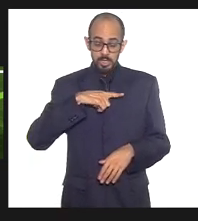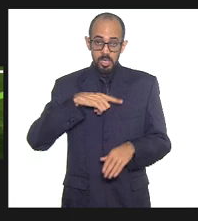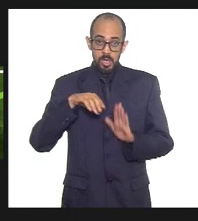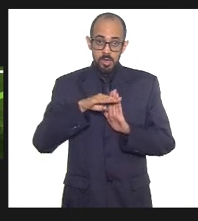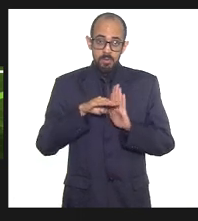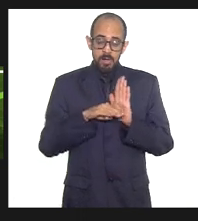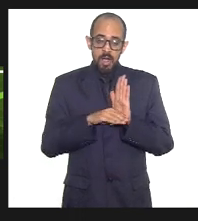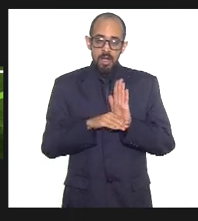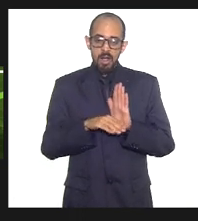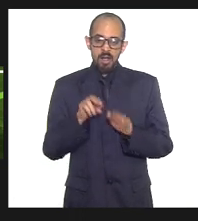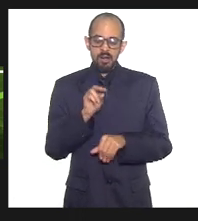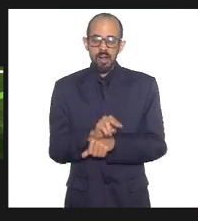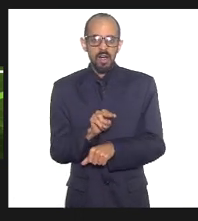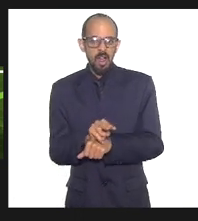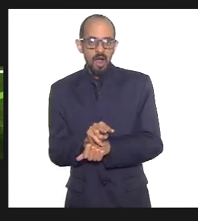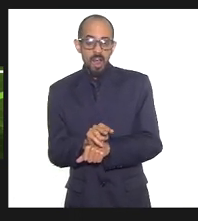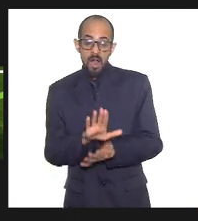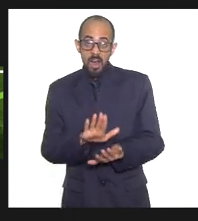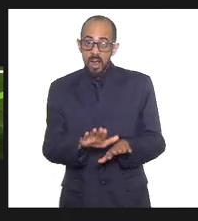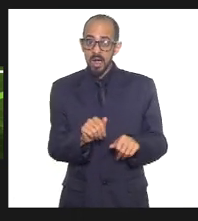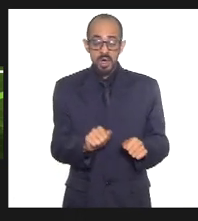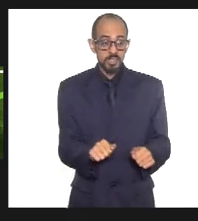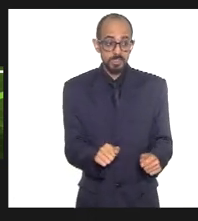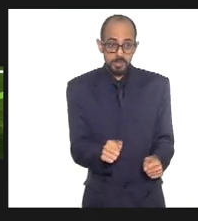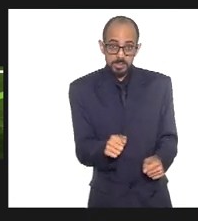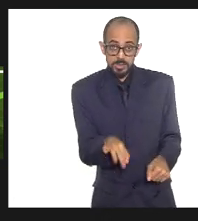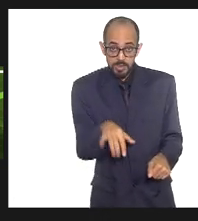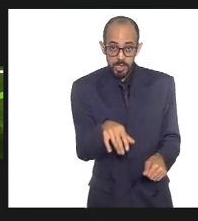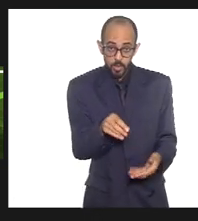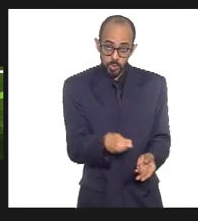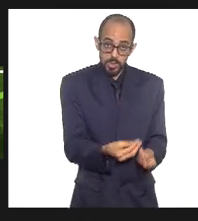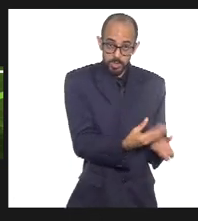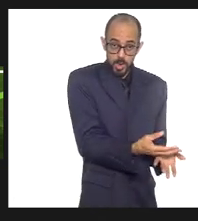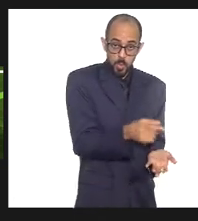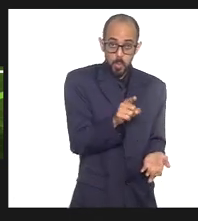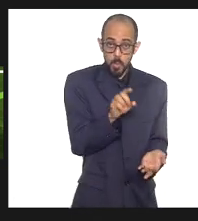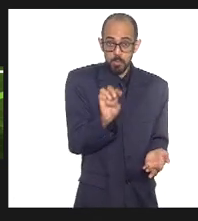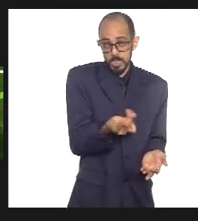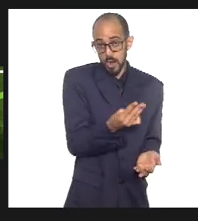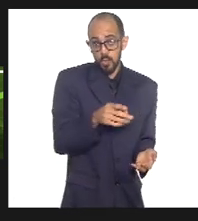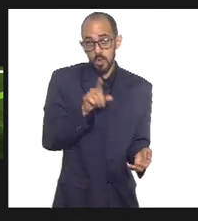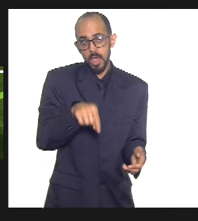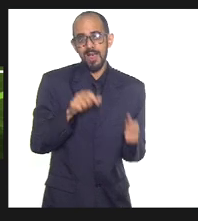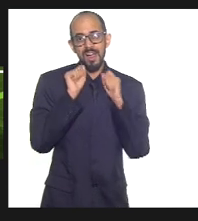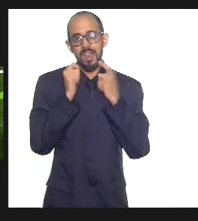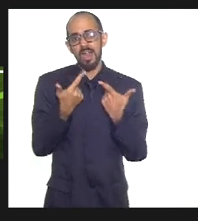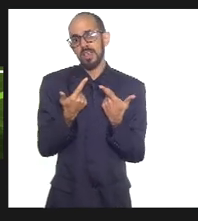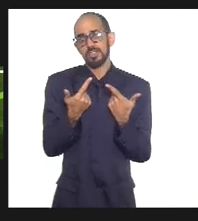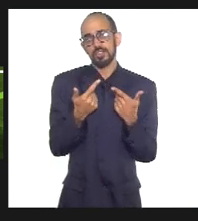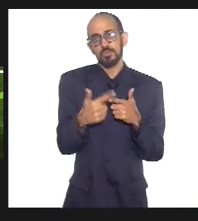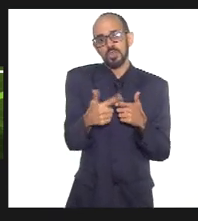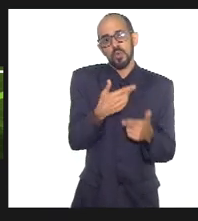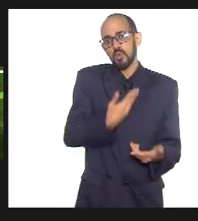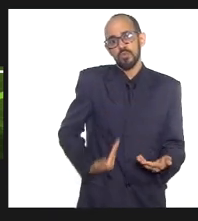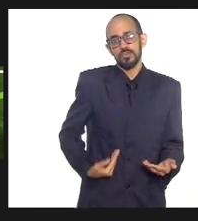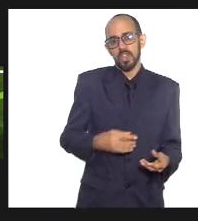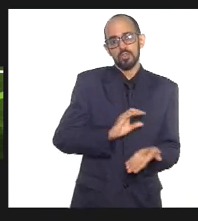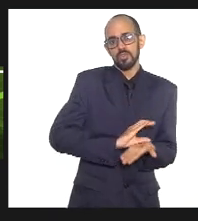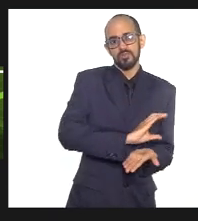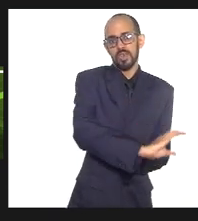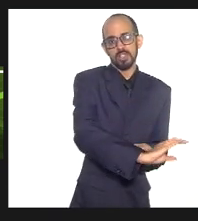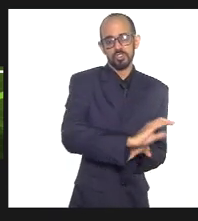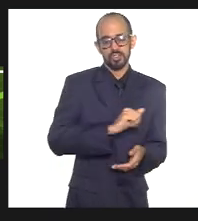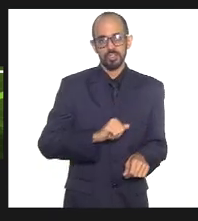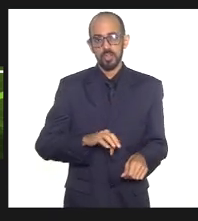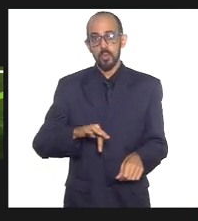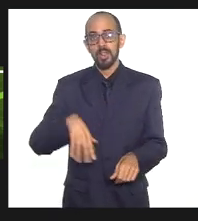só que o governo não coloca um tostão. Quem colocou um milhãozinho foi a Verde. Então, sem esses instrumentos, quem garante que